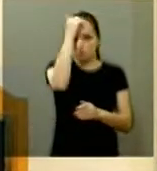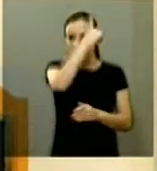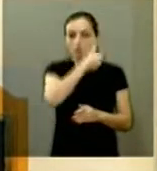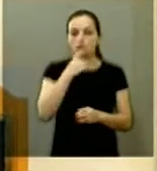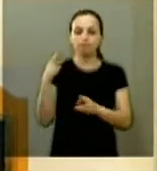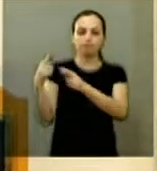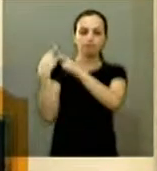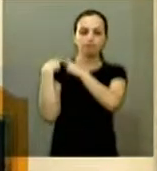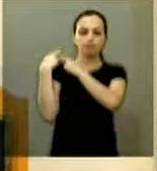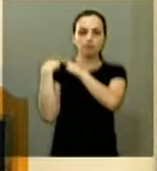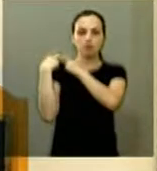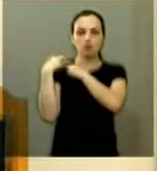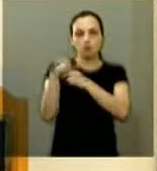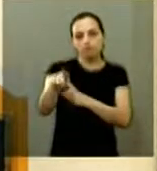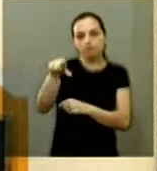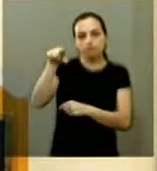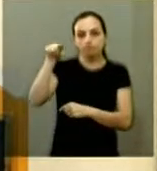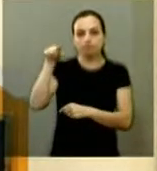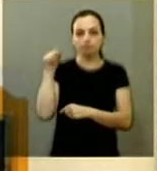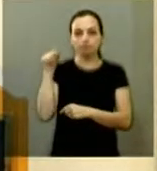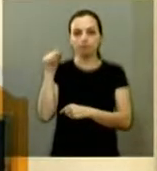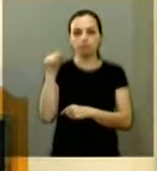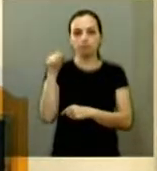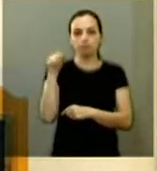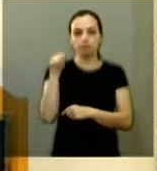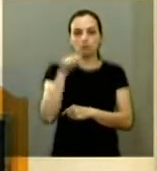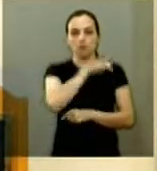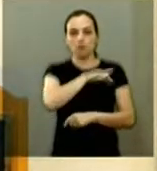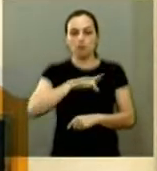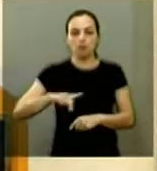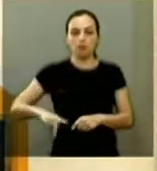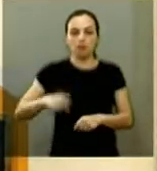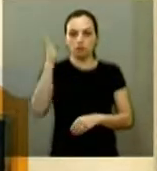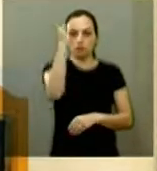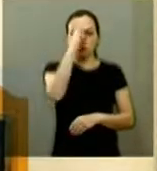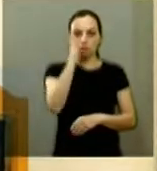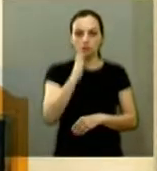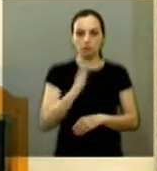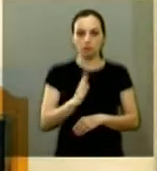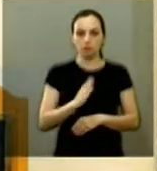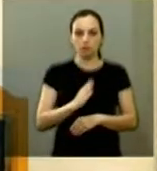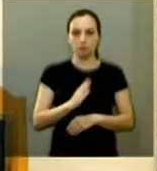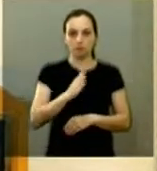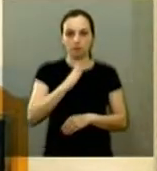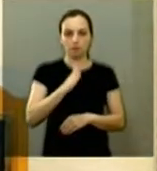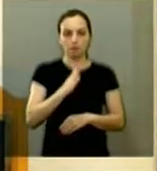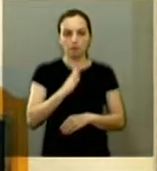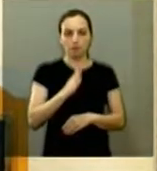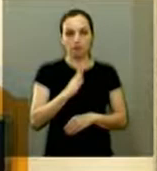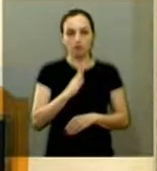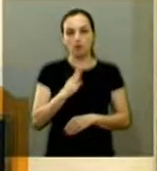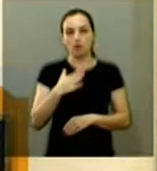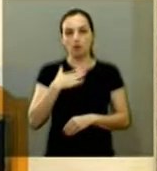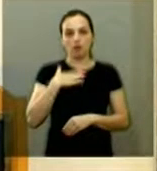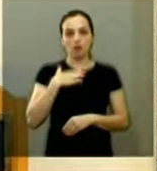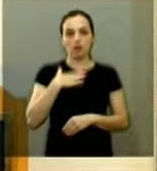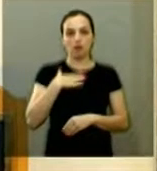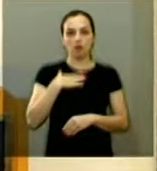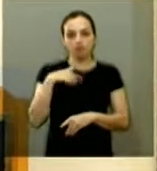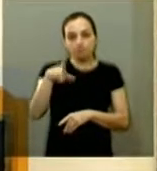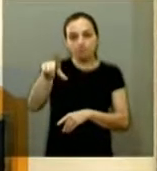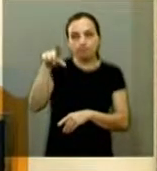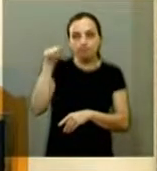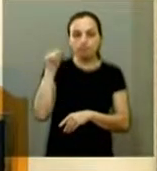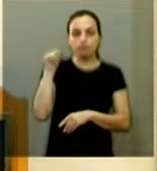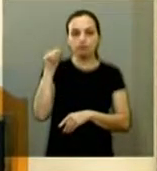responsabilidade imensa que é escolher o novo presidente do Brasil. Confesso que a escolha